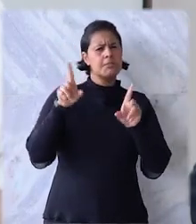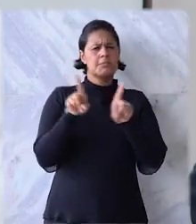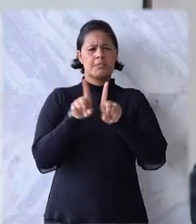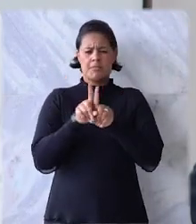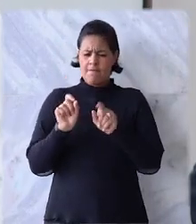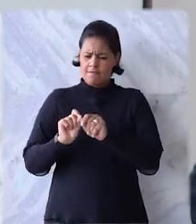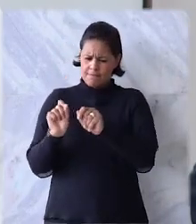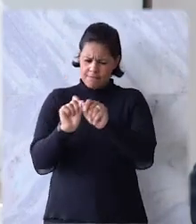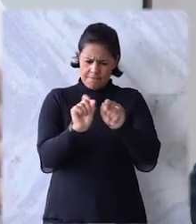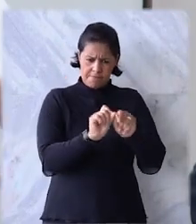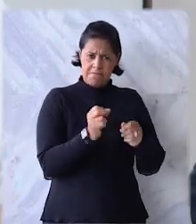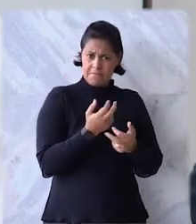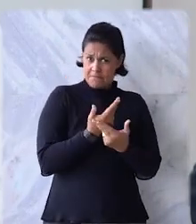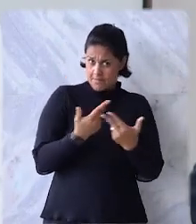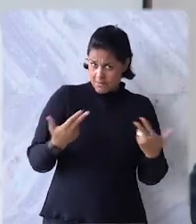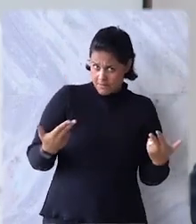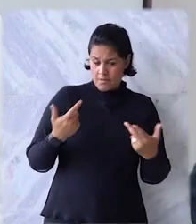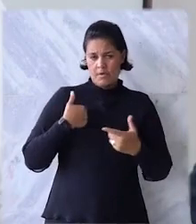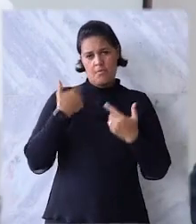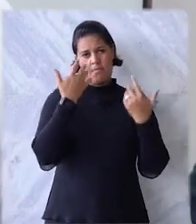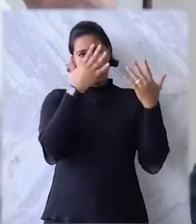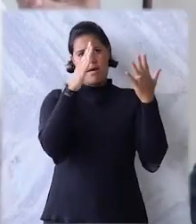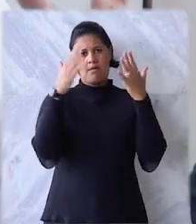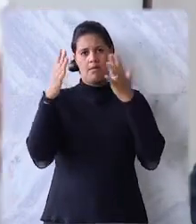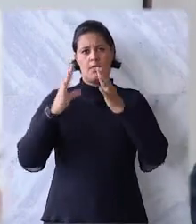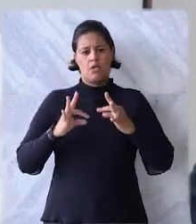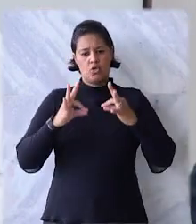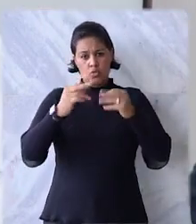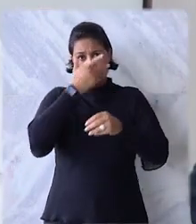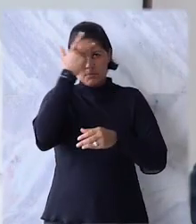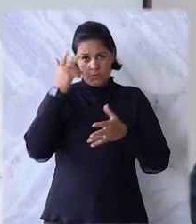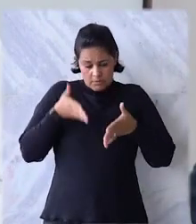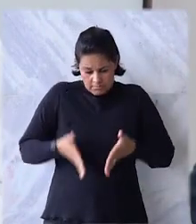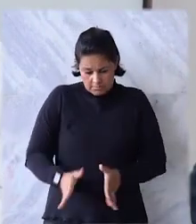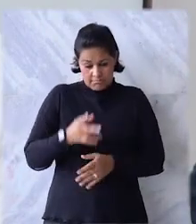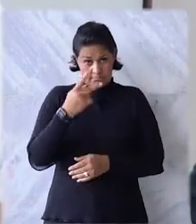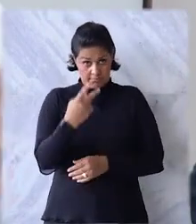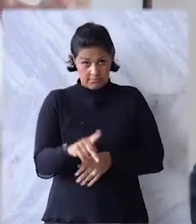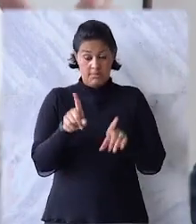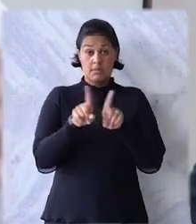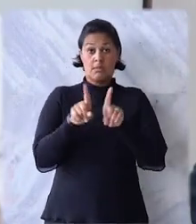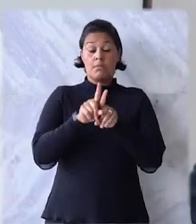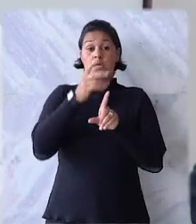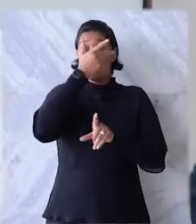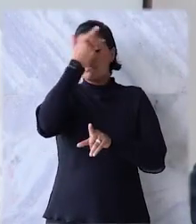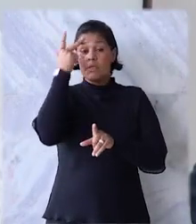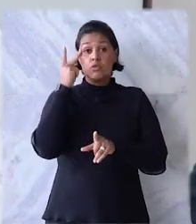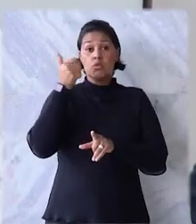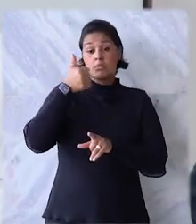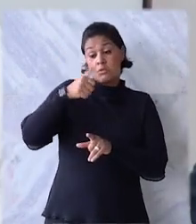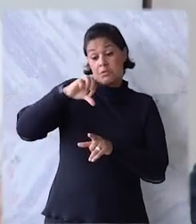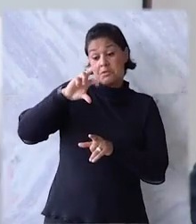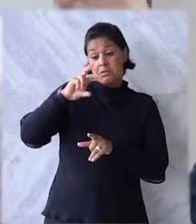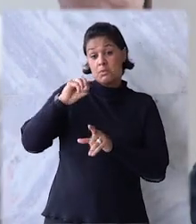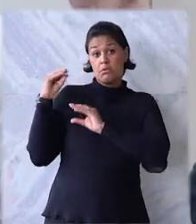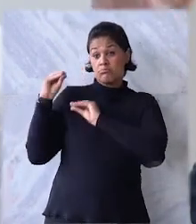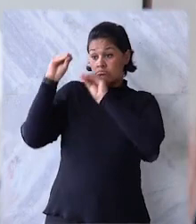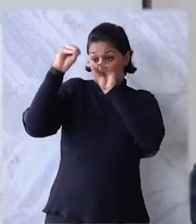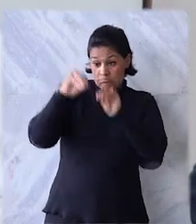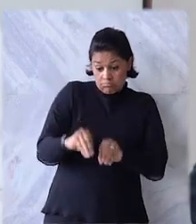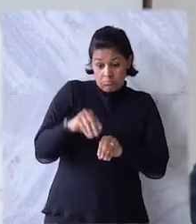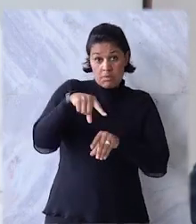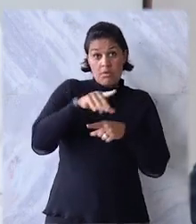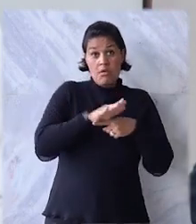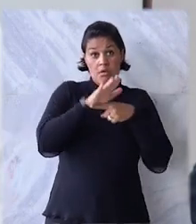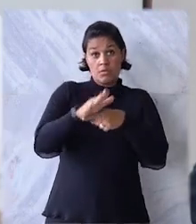e fica aí meus parabéns a todos os brasileiros, a todos aqueles que vieram para cá desde a década de 50 para construir